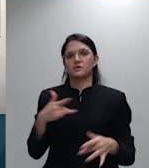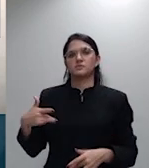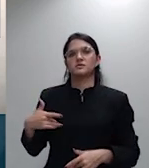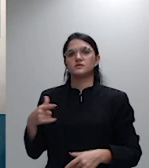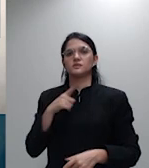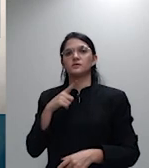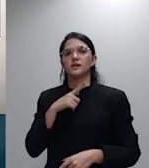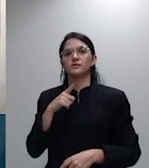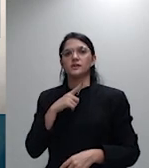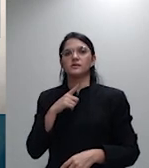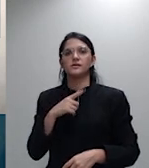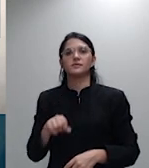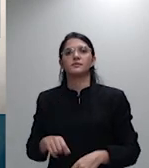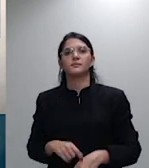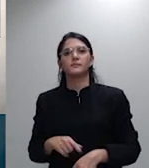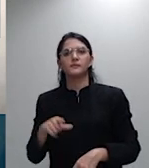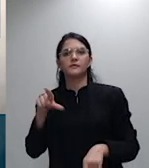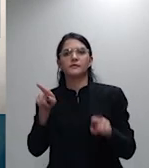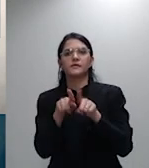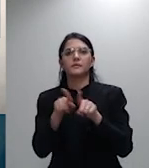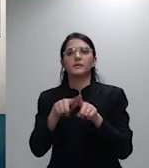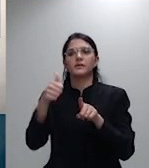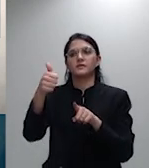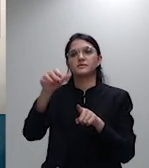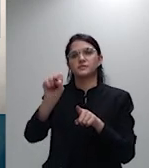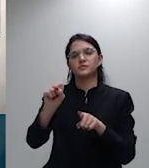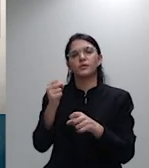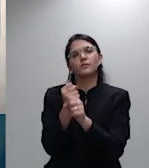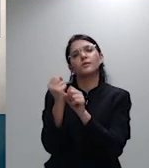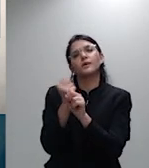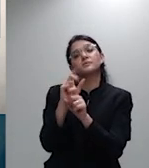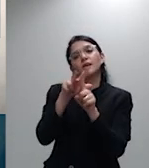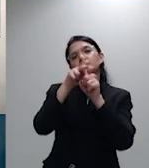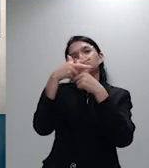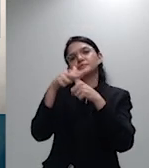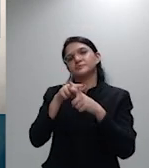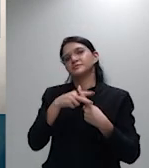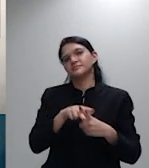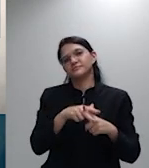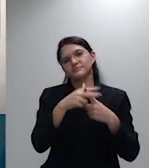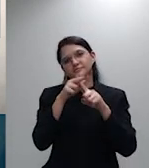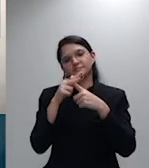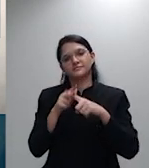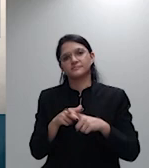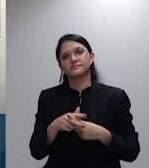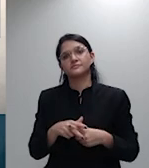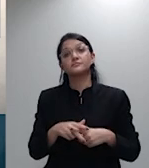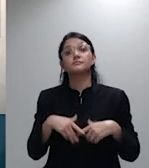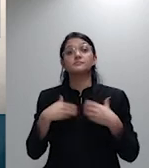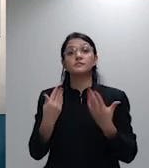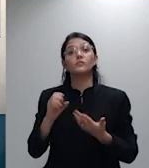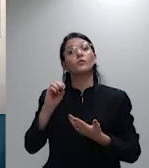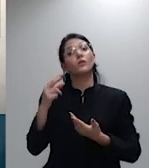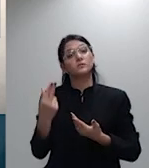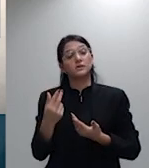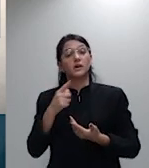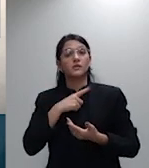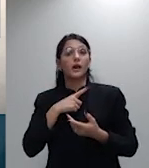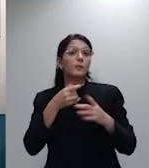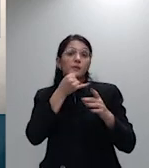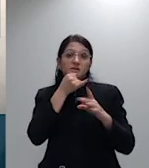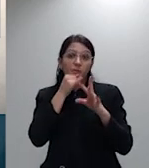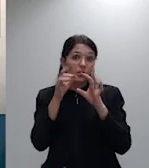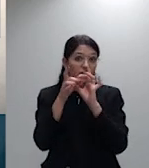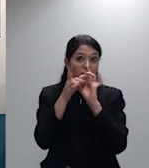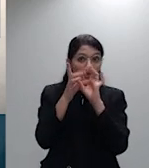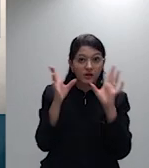sendo ratificada ou seja ela não tem o condão de livremente estabelecer quais os